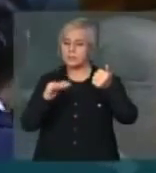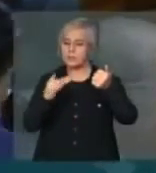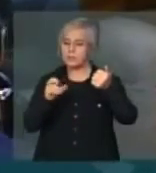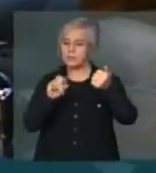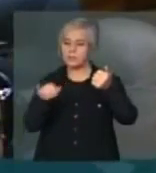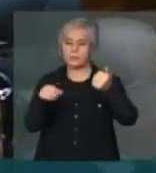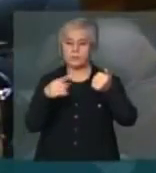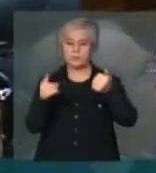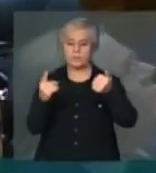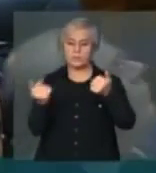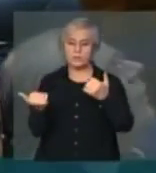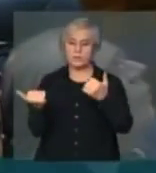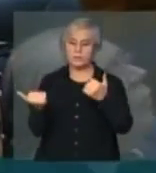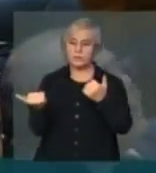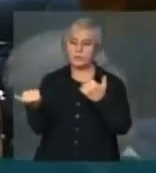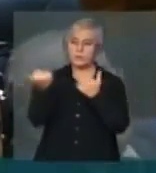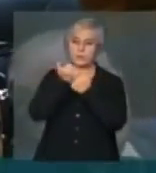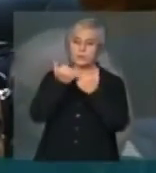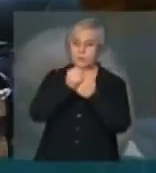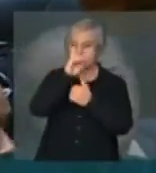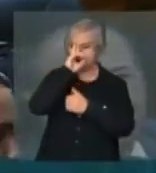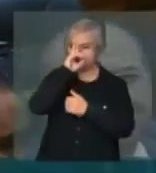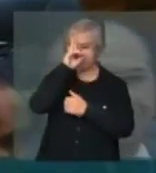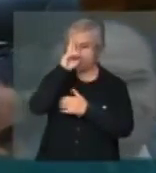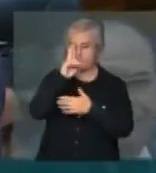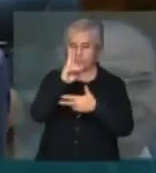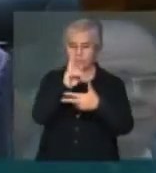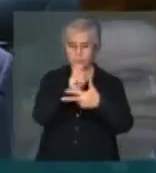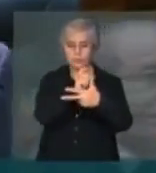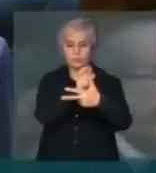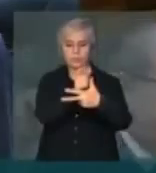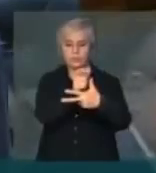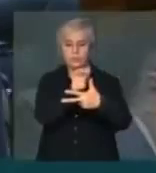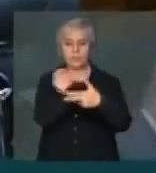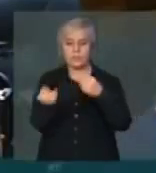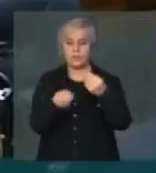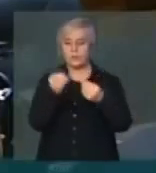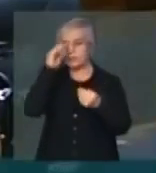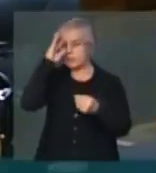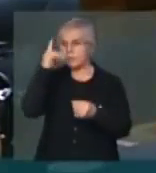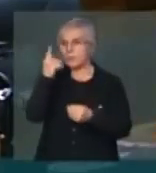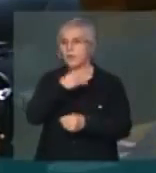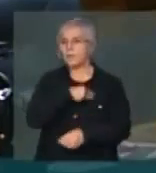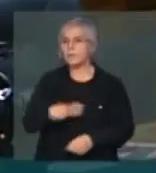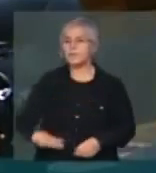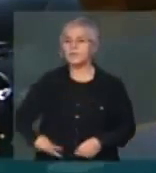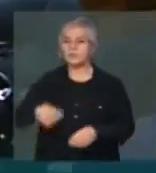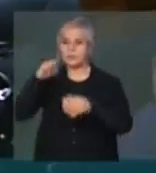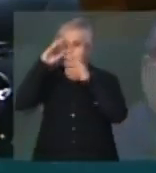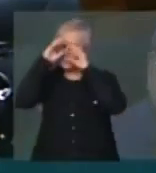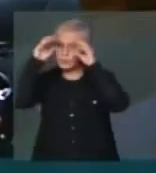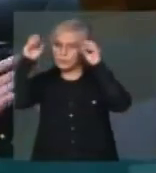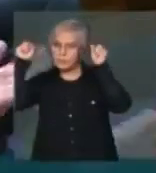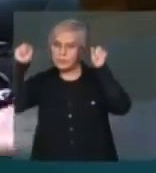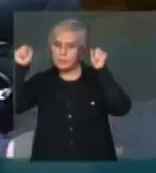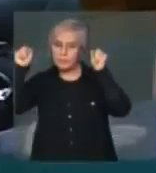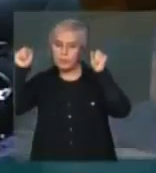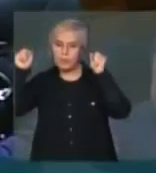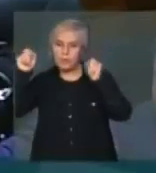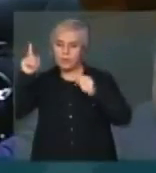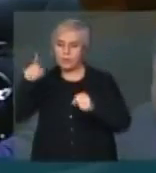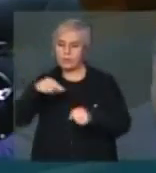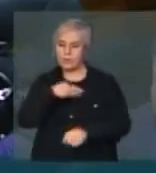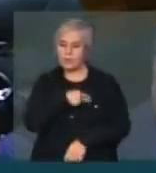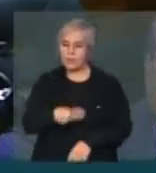do chefe do poder executivo. Imaginar um ministro do Supremo Tribunal Federal ser ministro